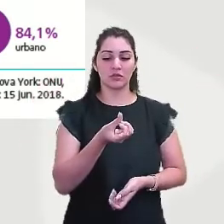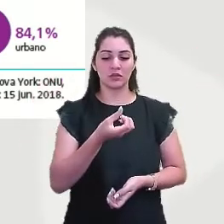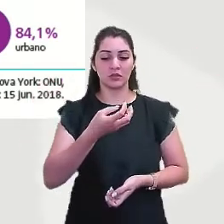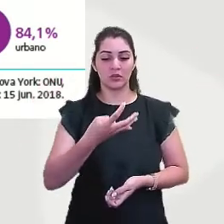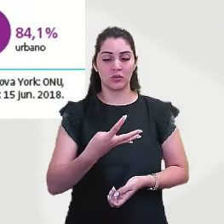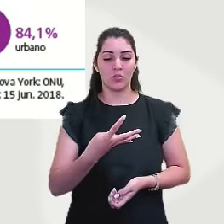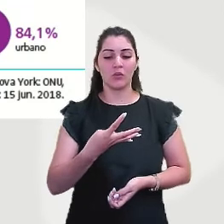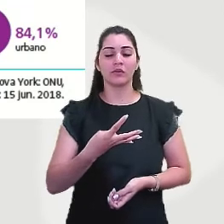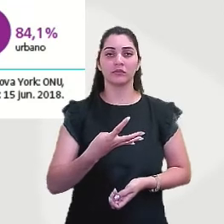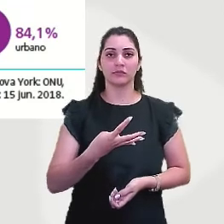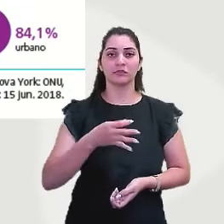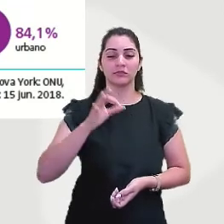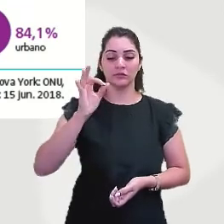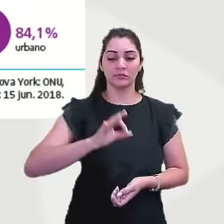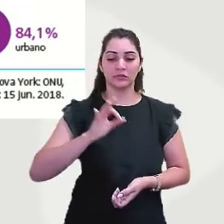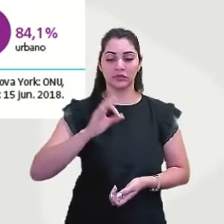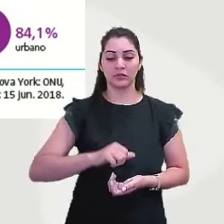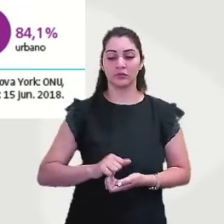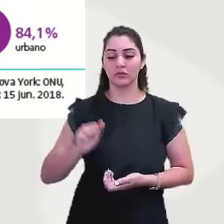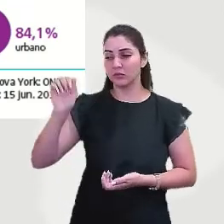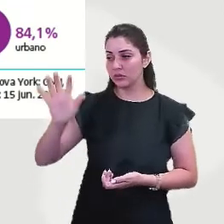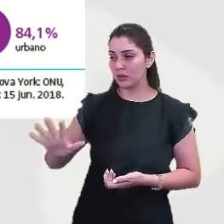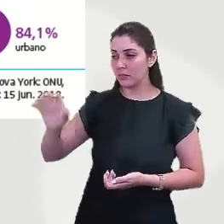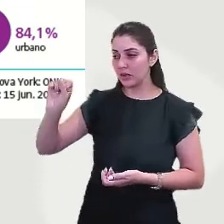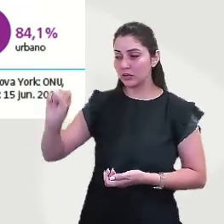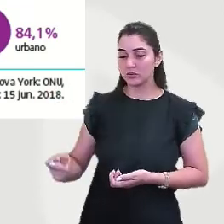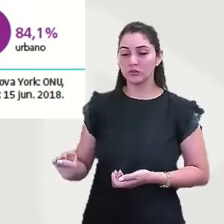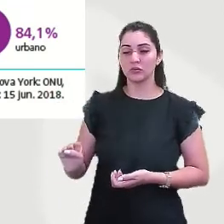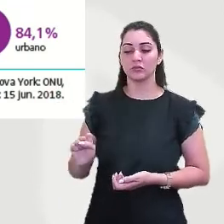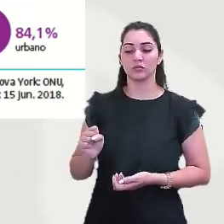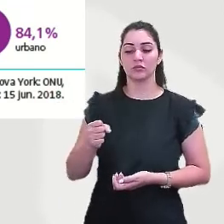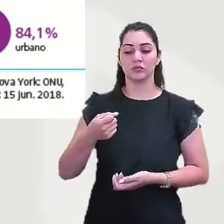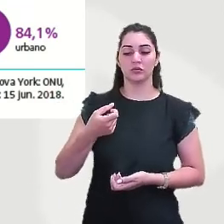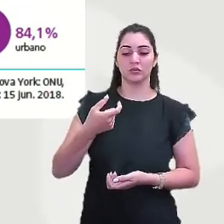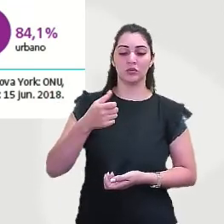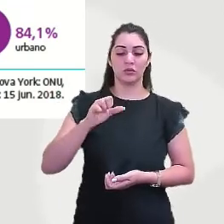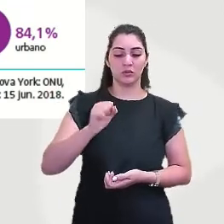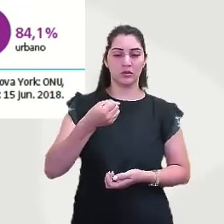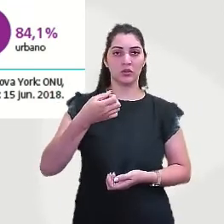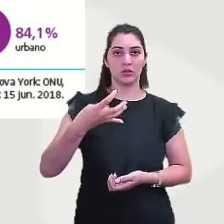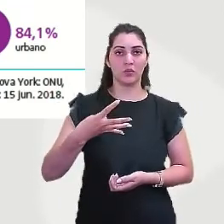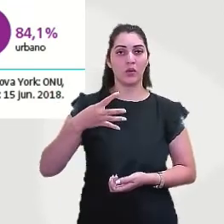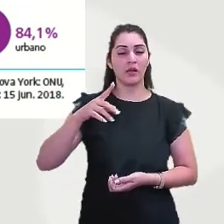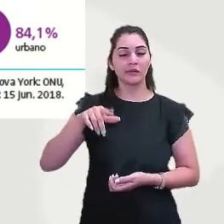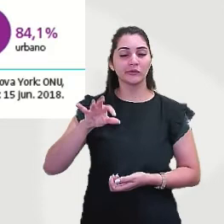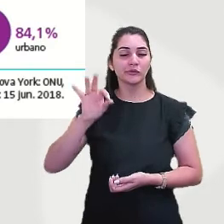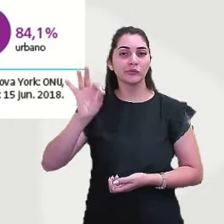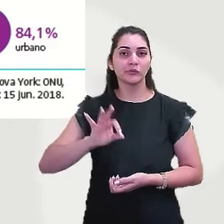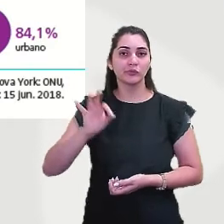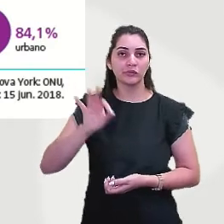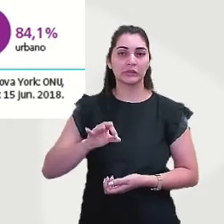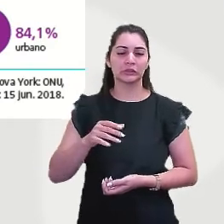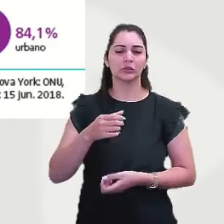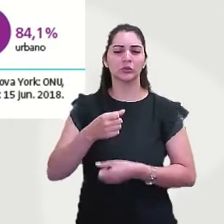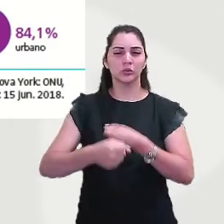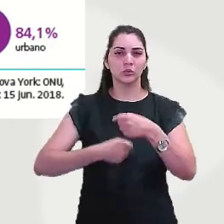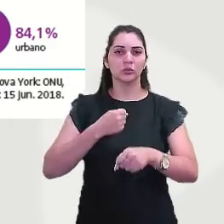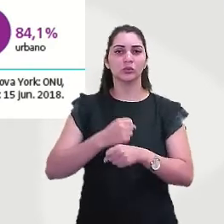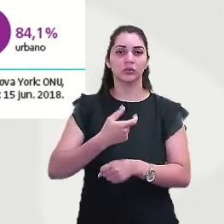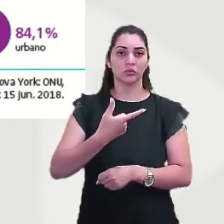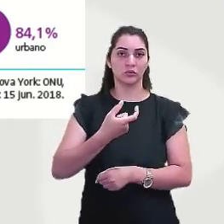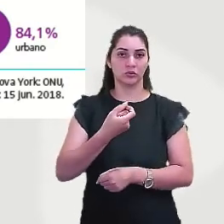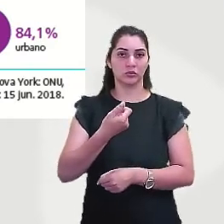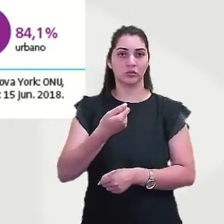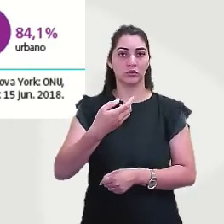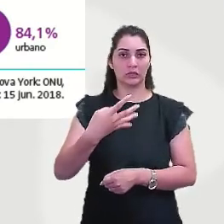84%, 84,1% em 2014. Então, bastante gente já morava